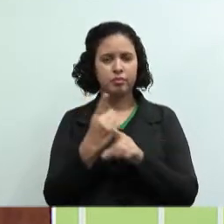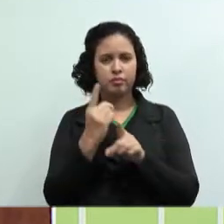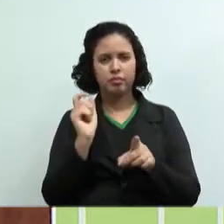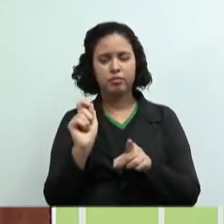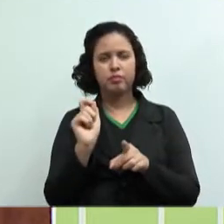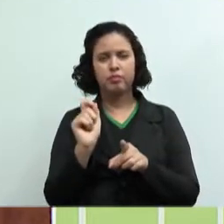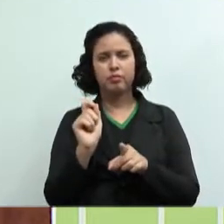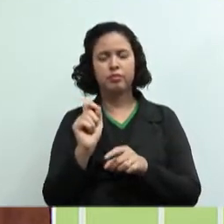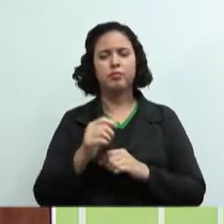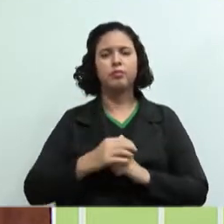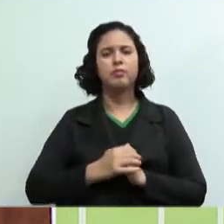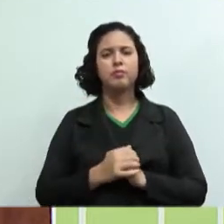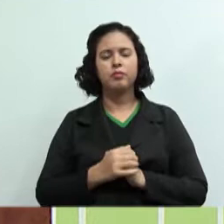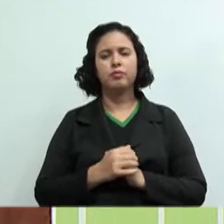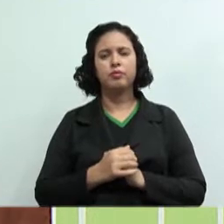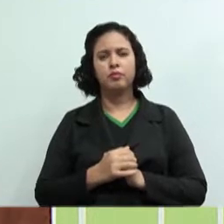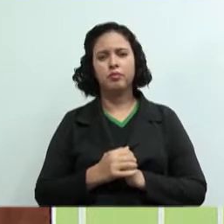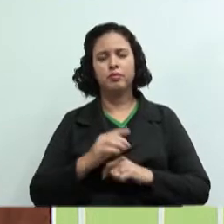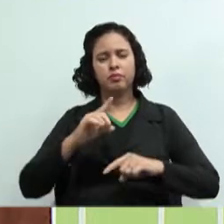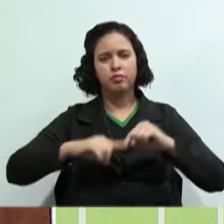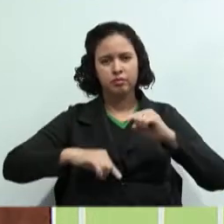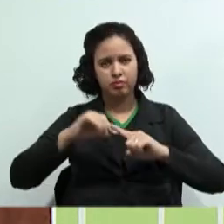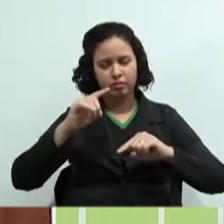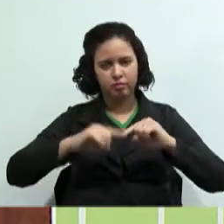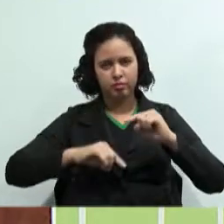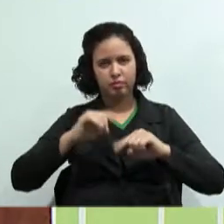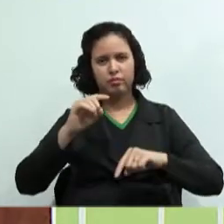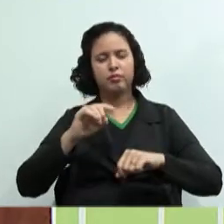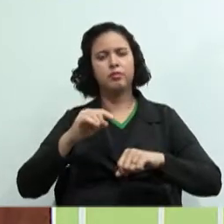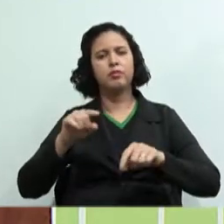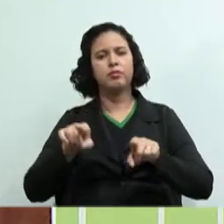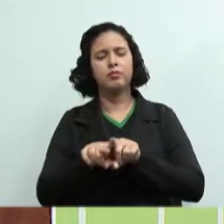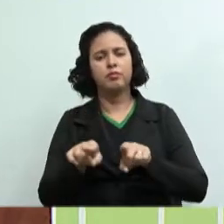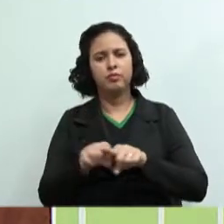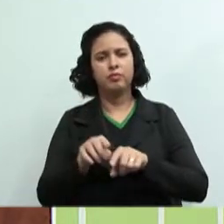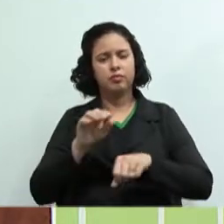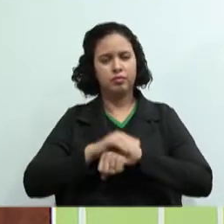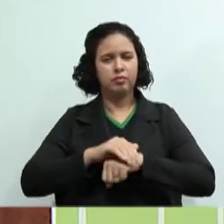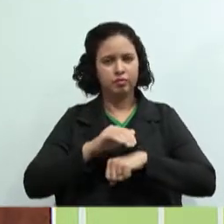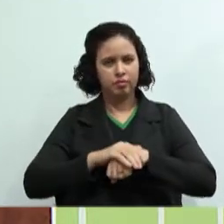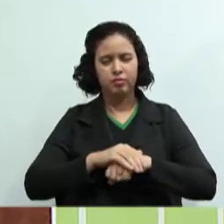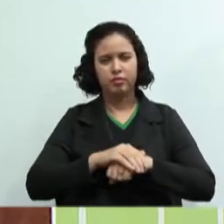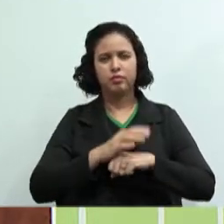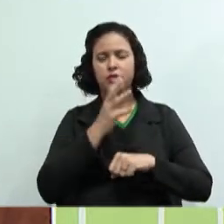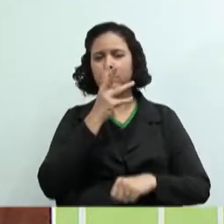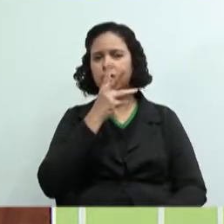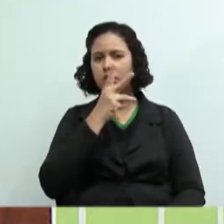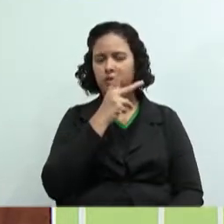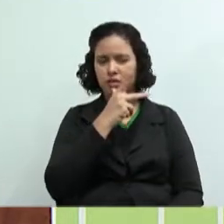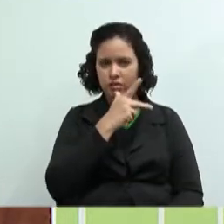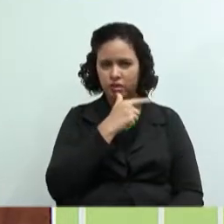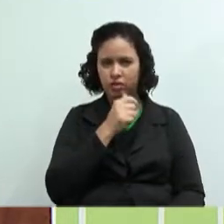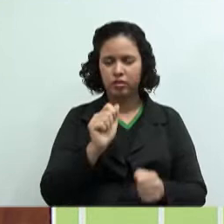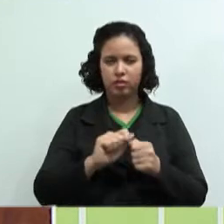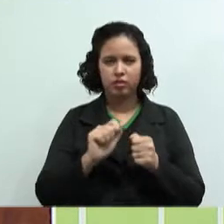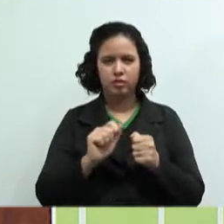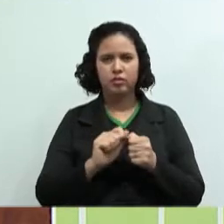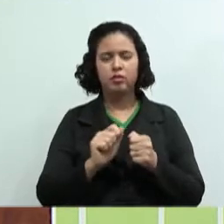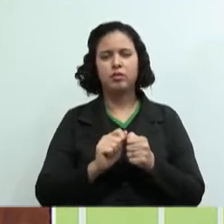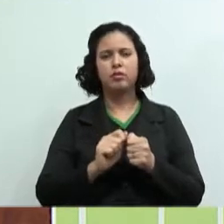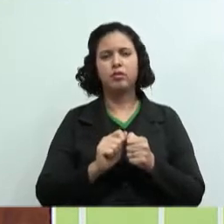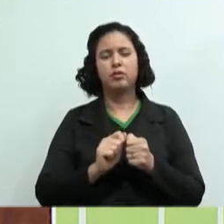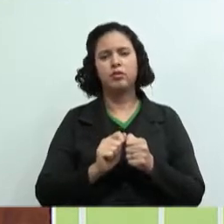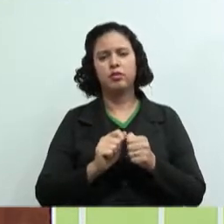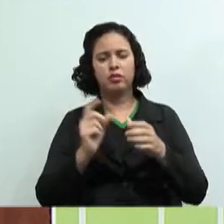Além dos materiais necessários, tem a minha mão de obra, quanto tempo eu demorei para produzir, para bater o